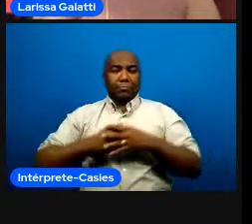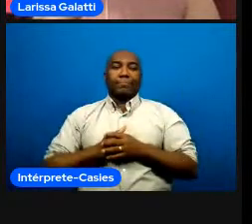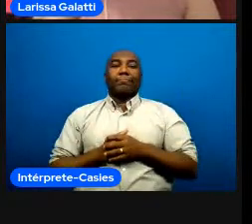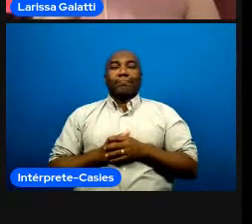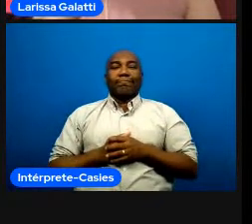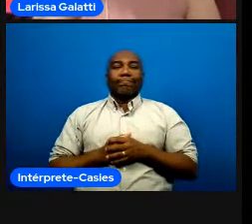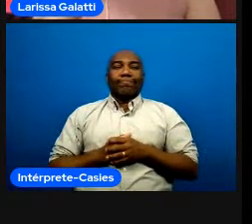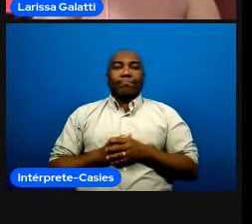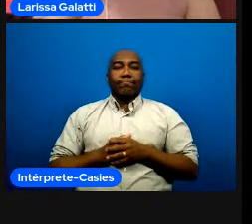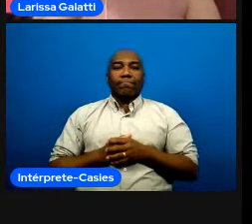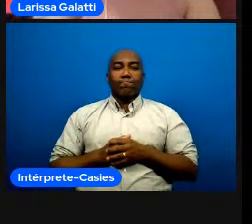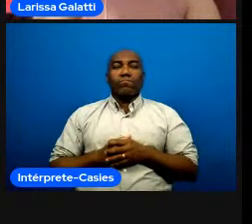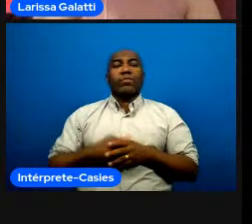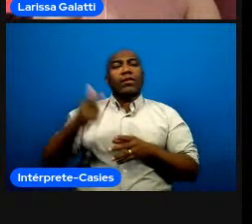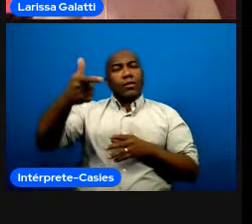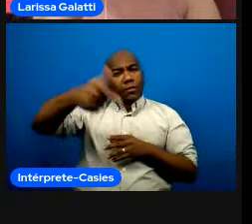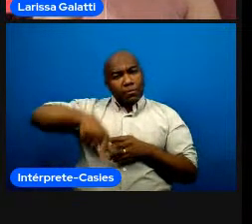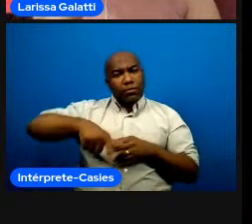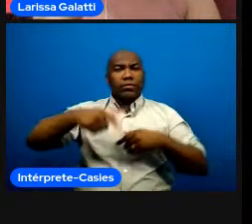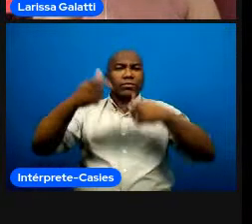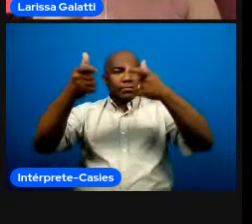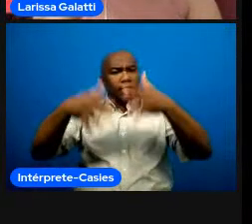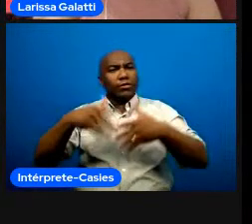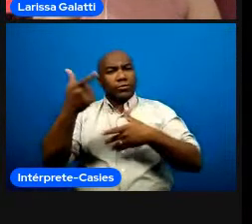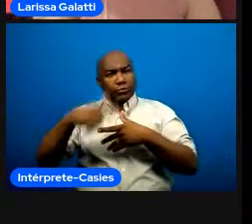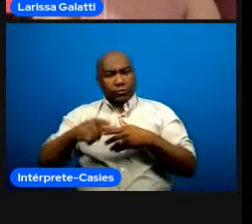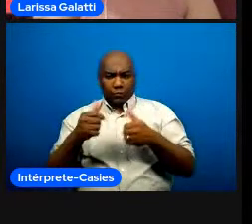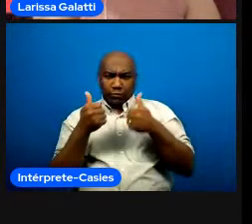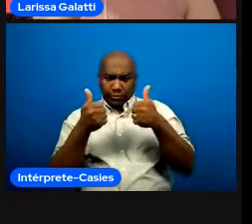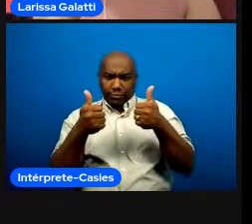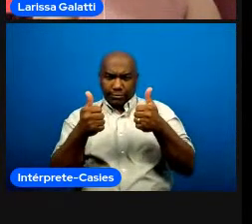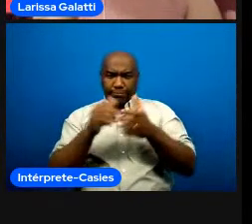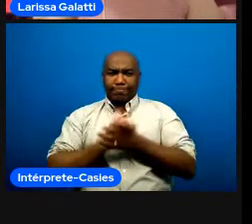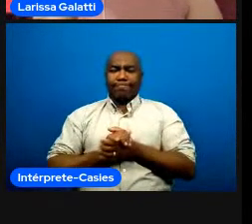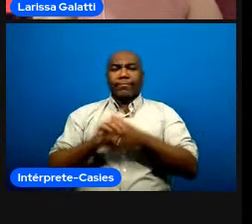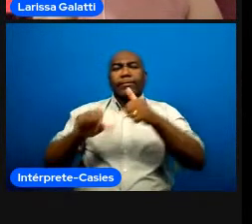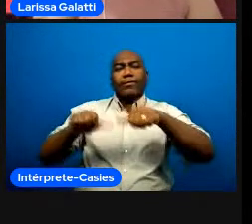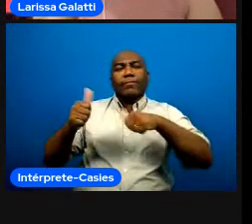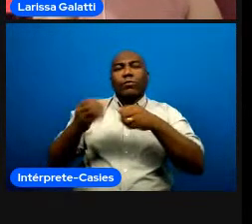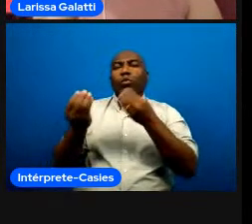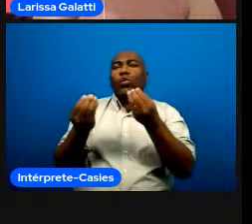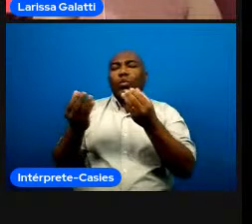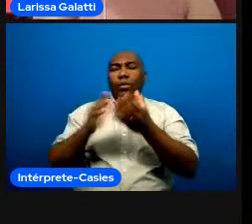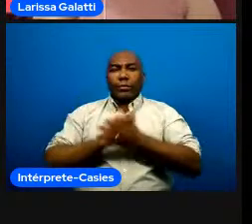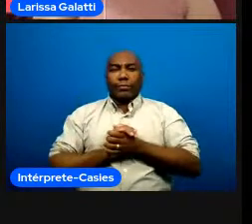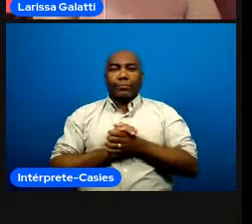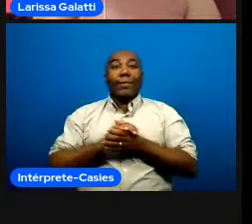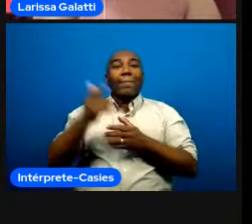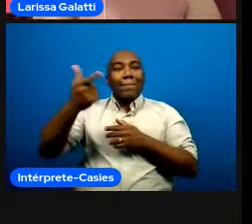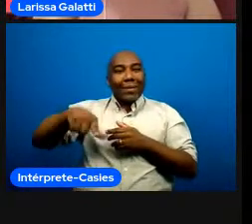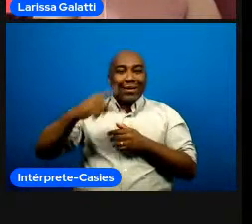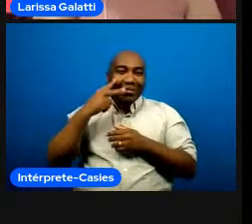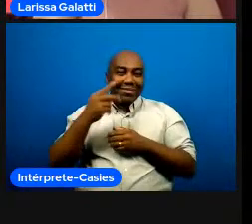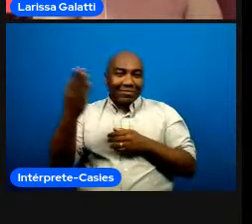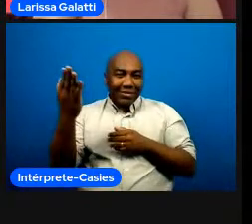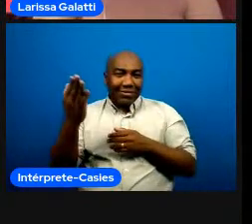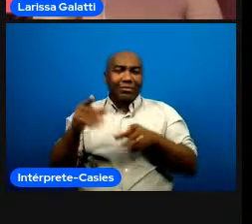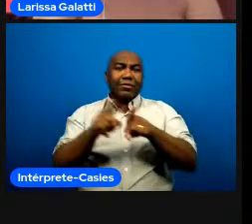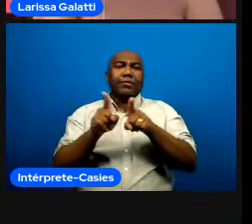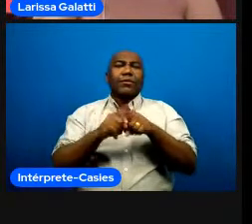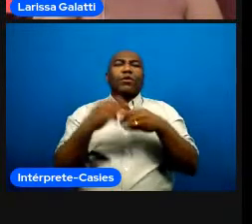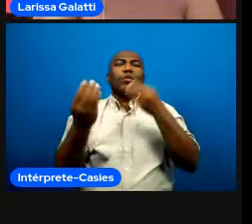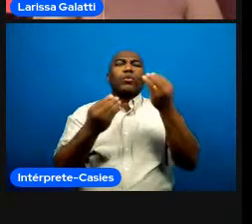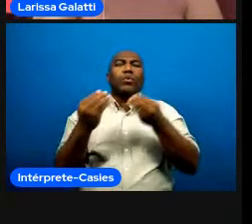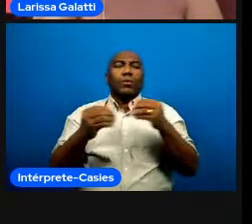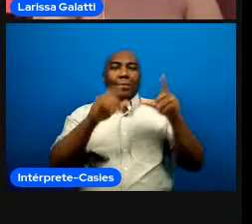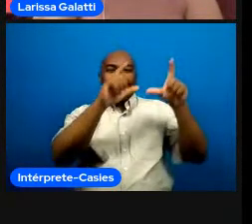no final eu vou retomar a questão da avaliação tá bom? então a gente já tem aqui como é que como é que treinadores o que é